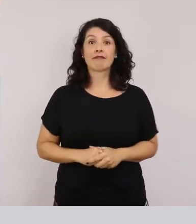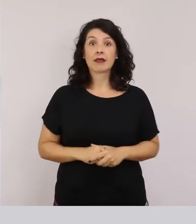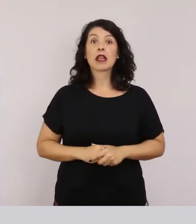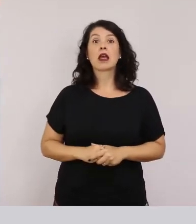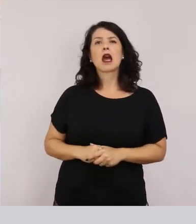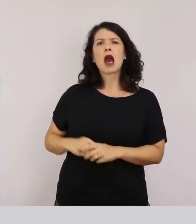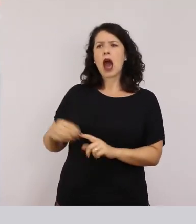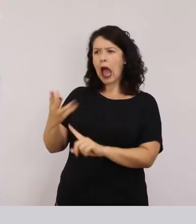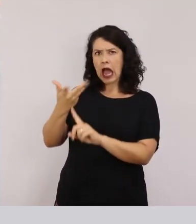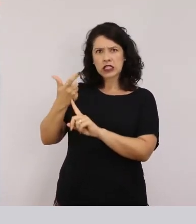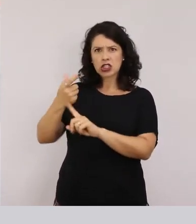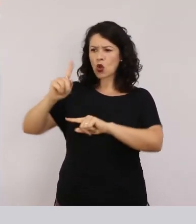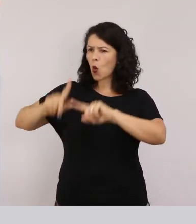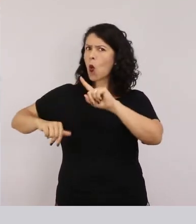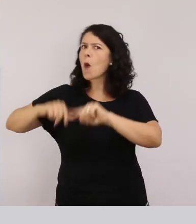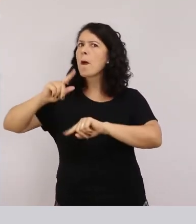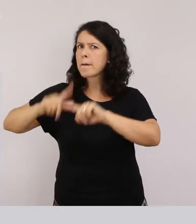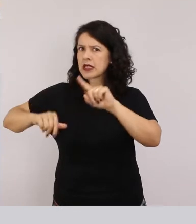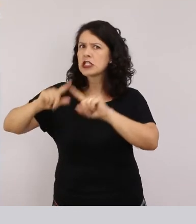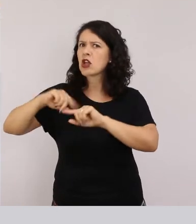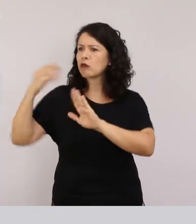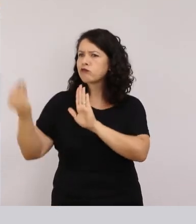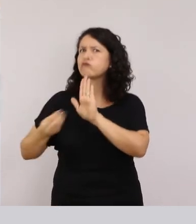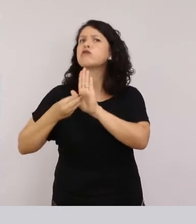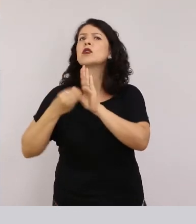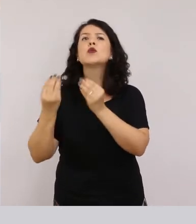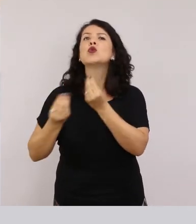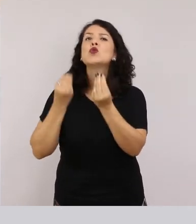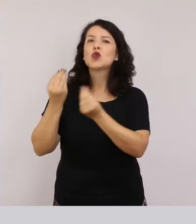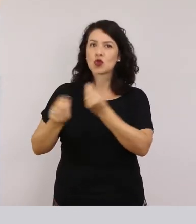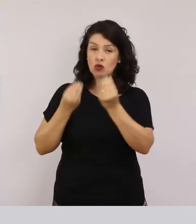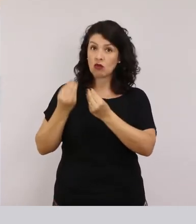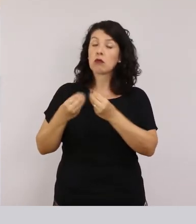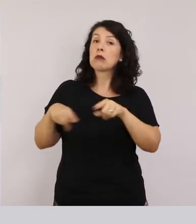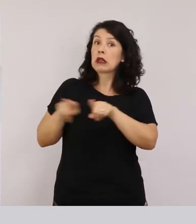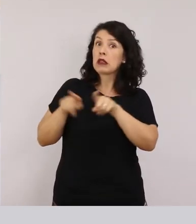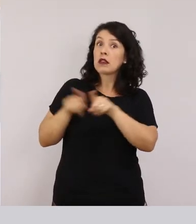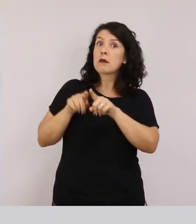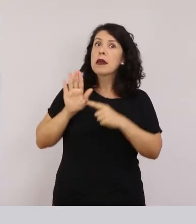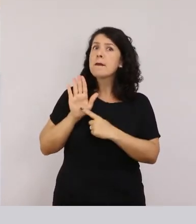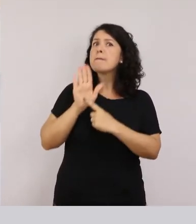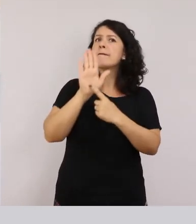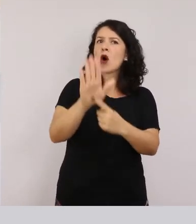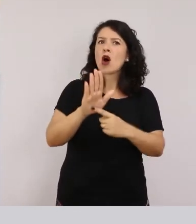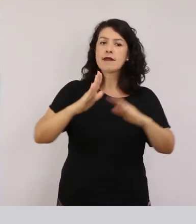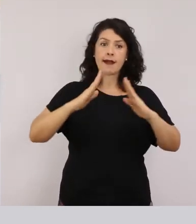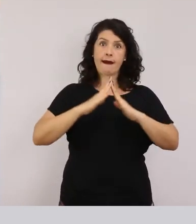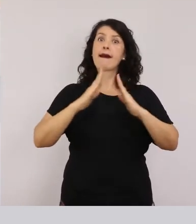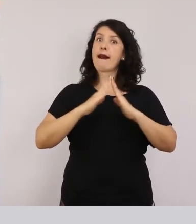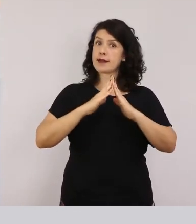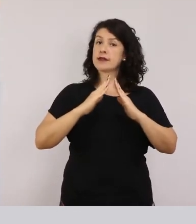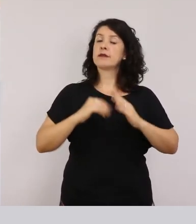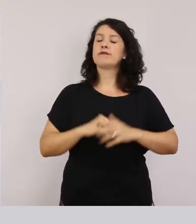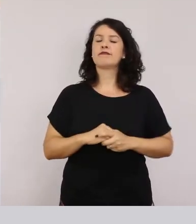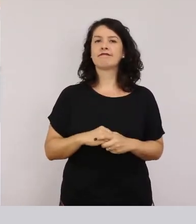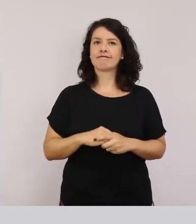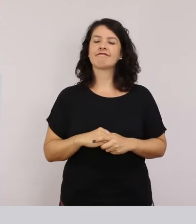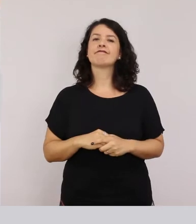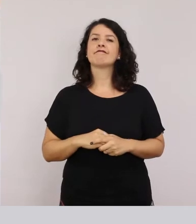os objetos que os artistas reproduzem em seus trabalhos, que fazem parte de casas?